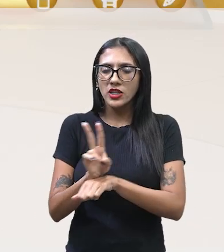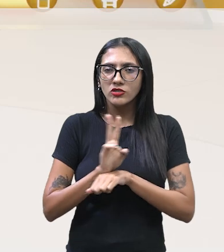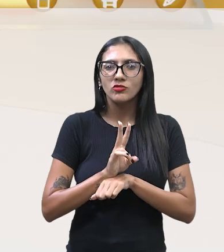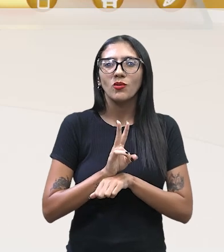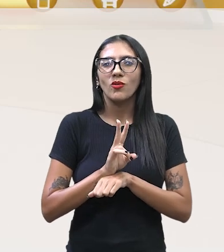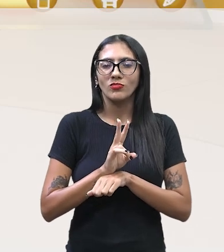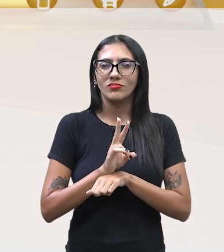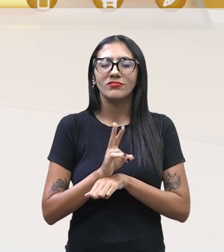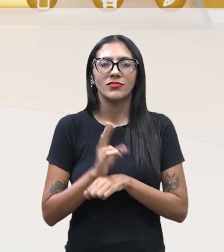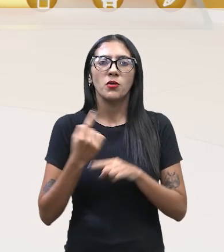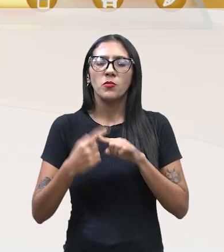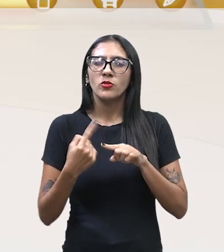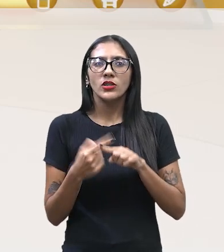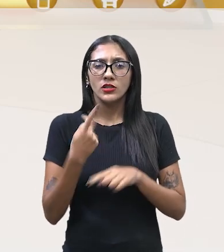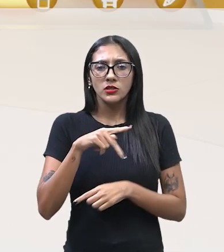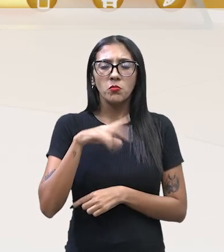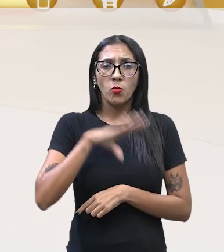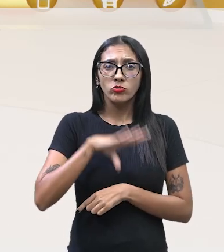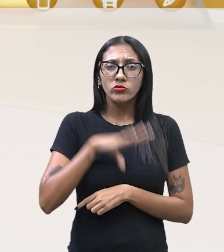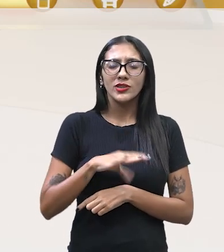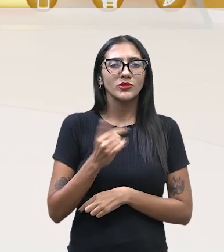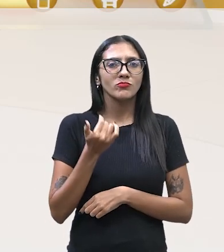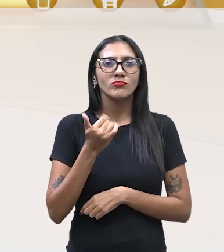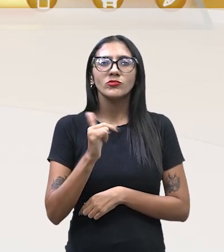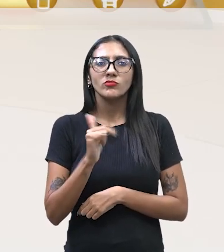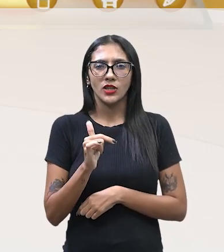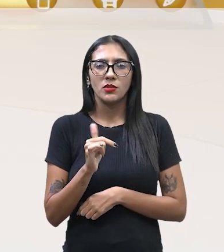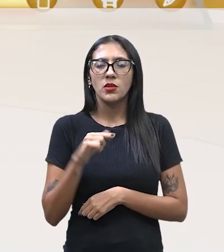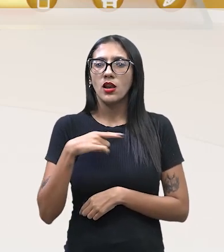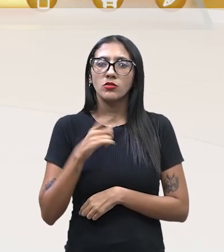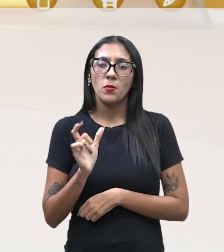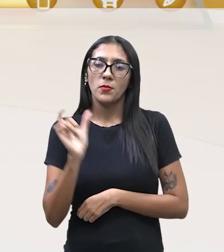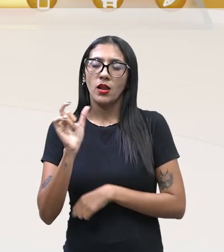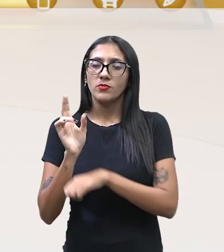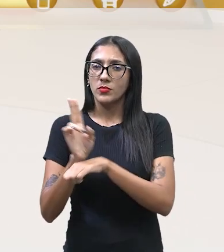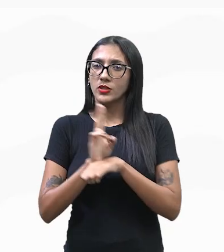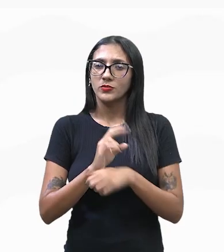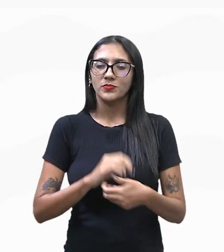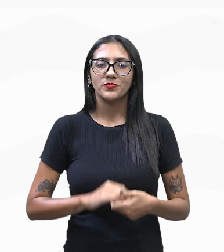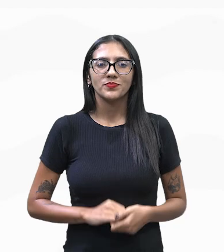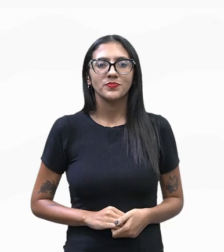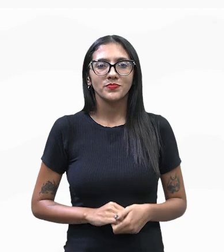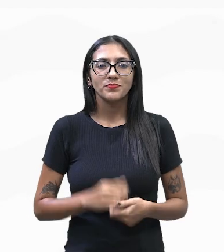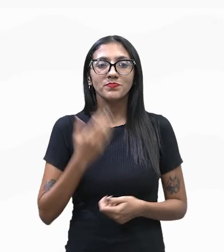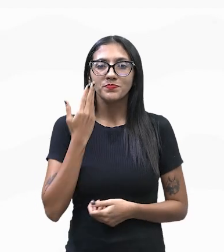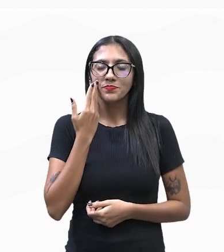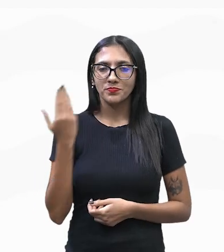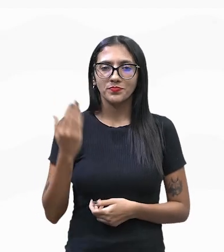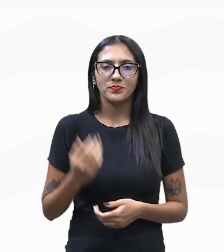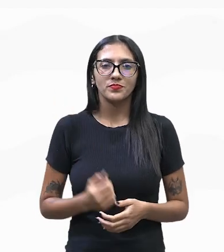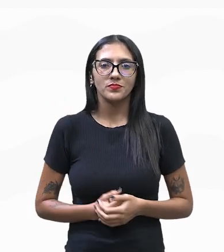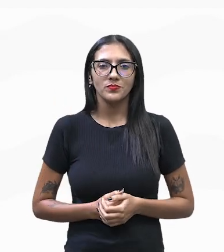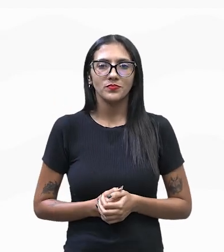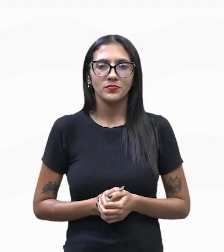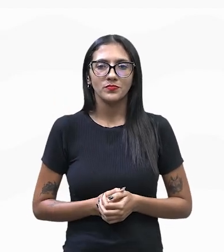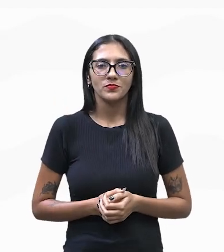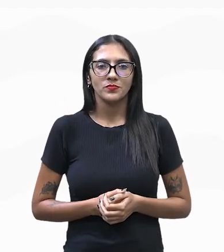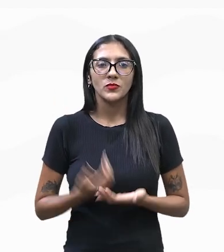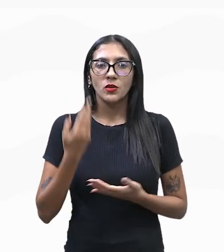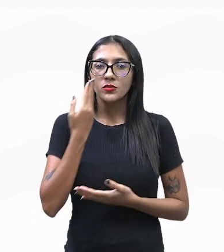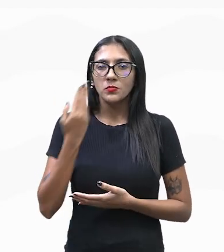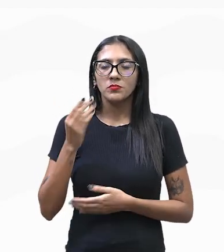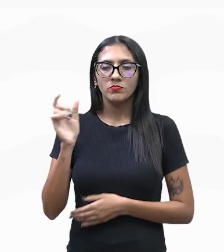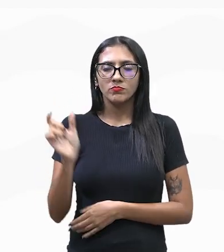equivalente na língua portuguesa. É mais um processo aí de estrangeirismo. Vamos dar uma olhadinha? Olha só, essa definição aqui, né,